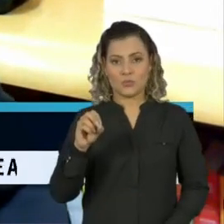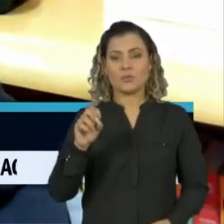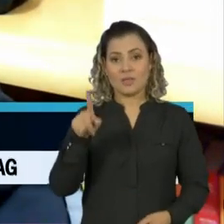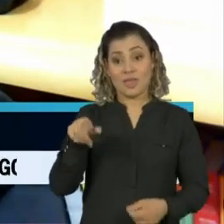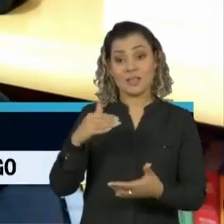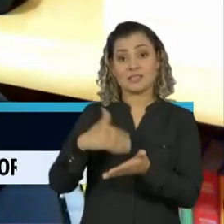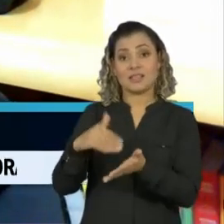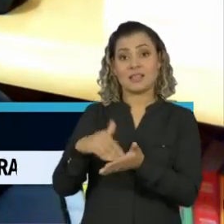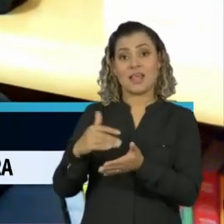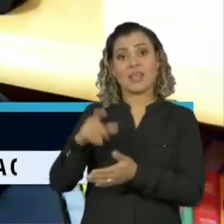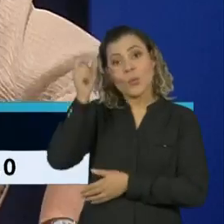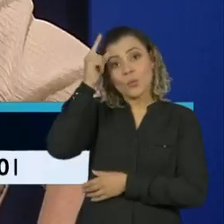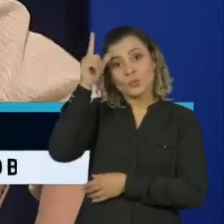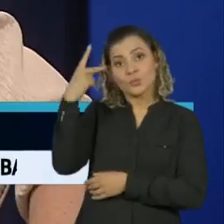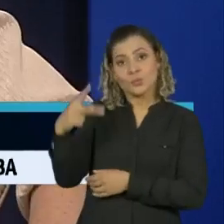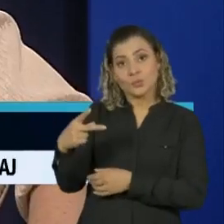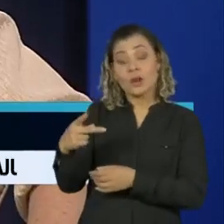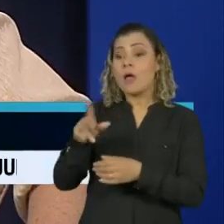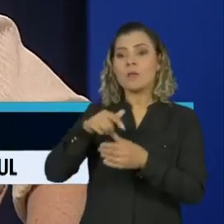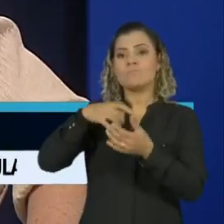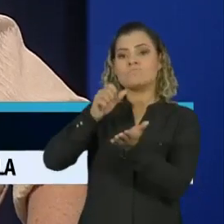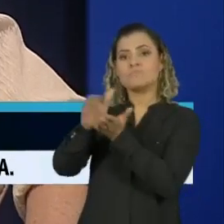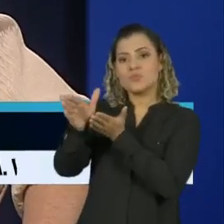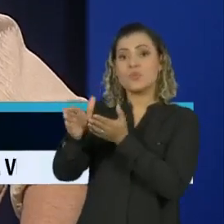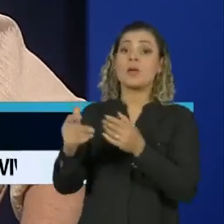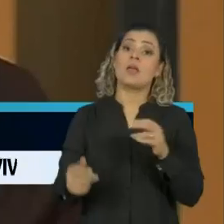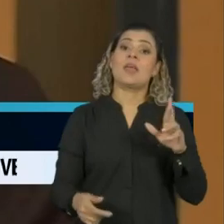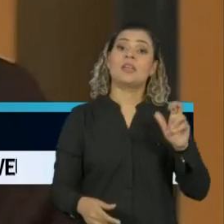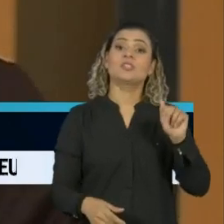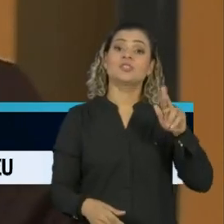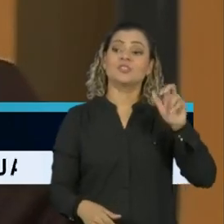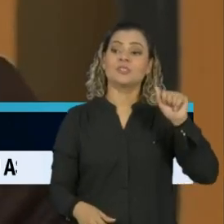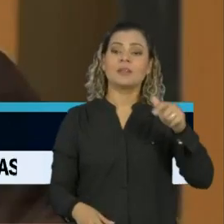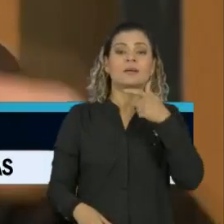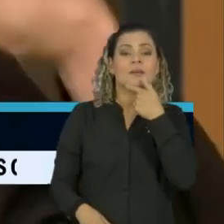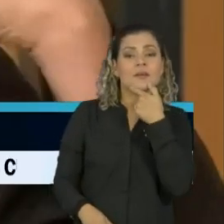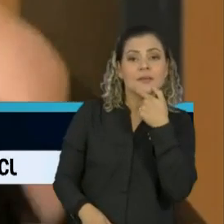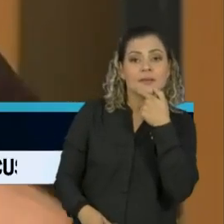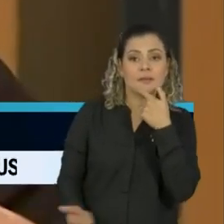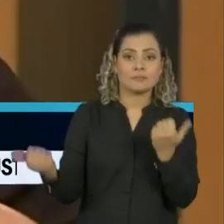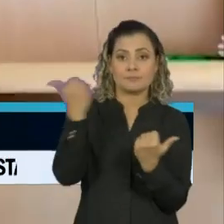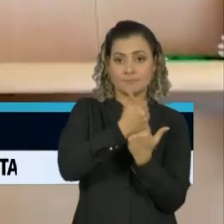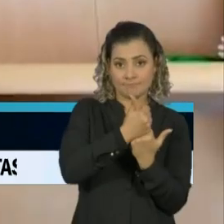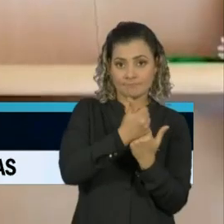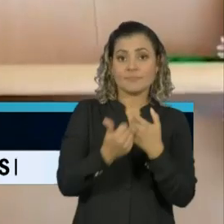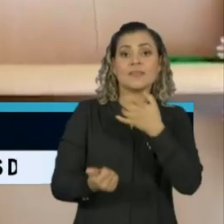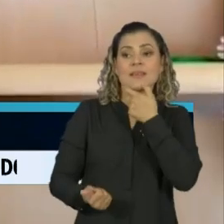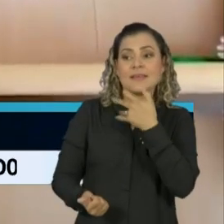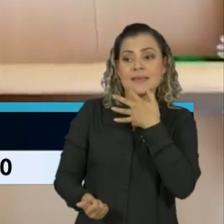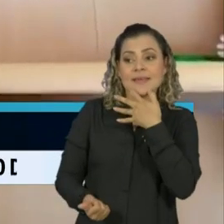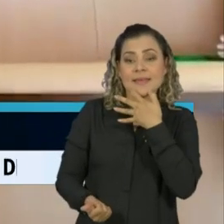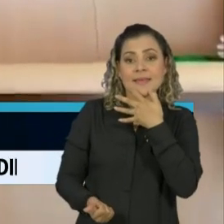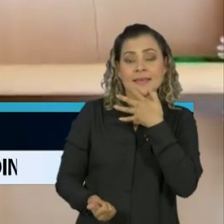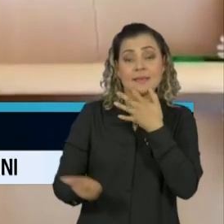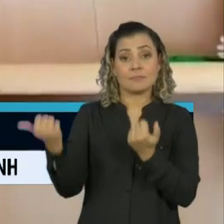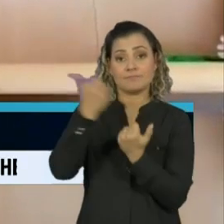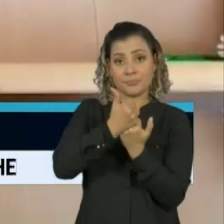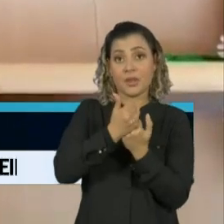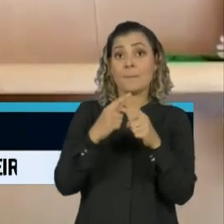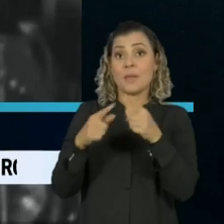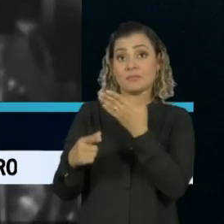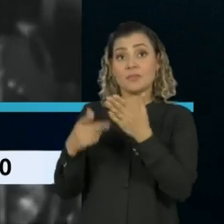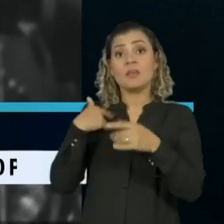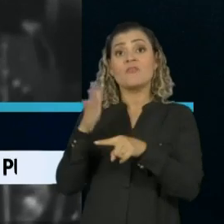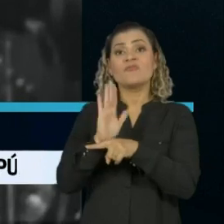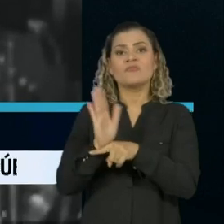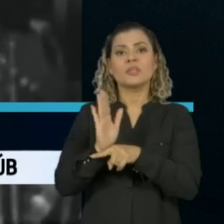Secretaria Especial da Cultura antes da chegada de Regina Duarte. Alvim foi demitido do cargo depois de divulgar um vídeo inspirado em